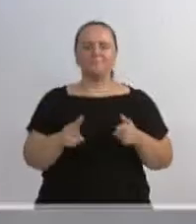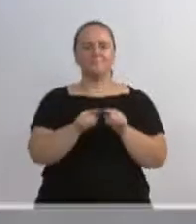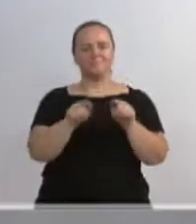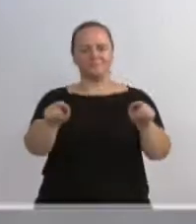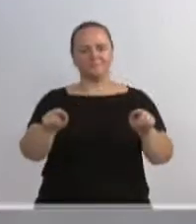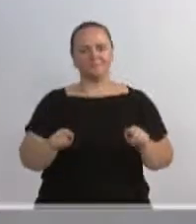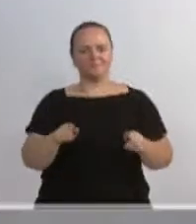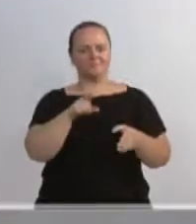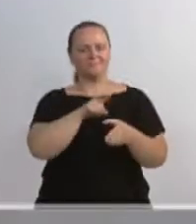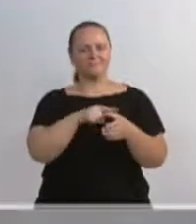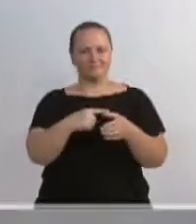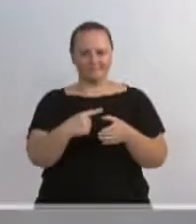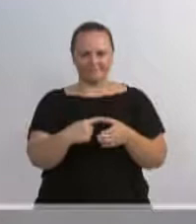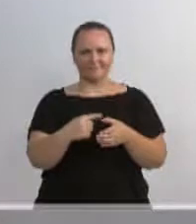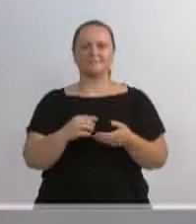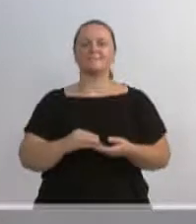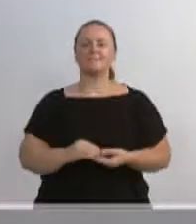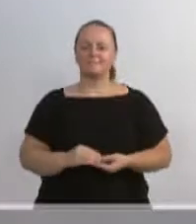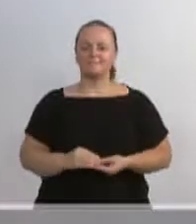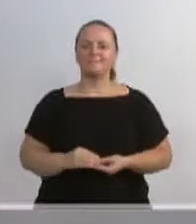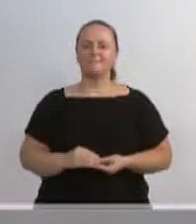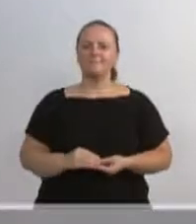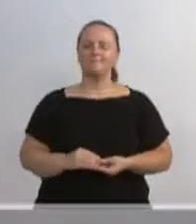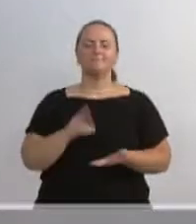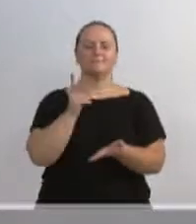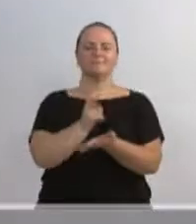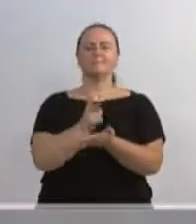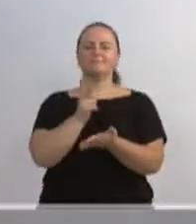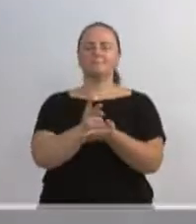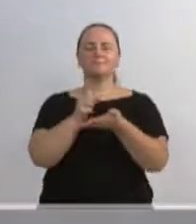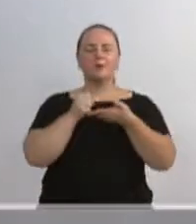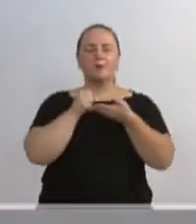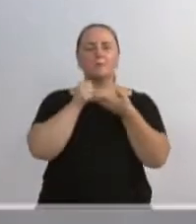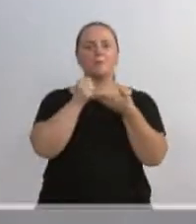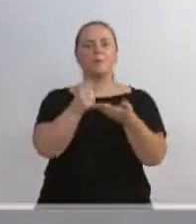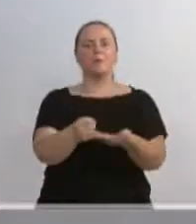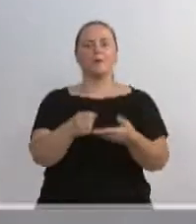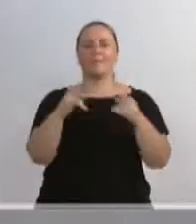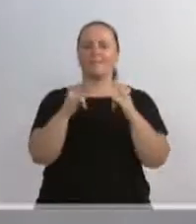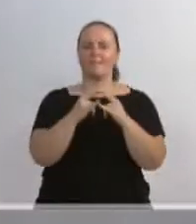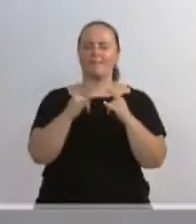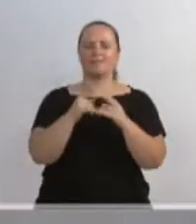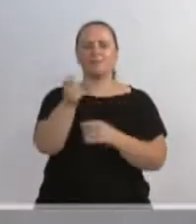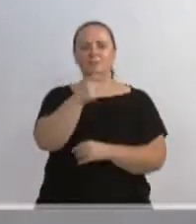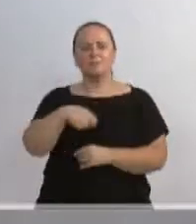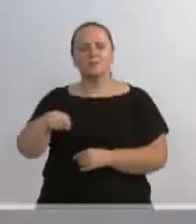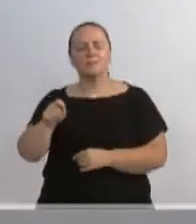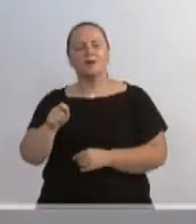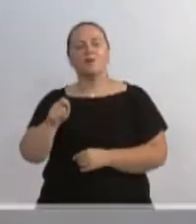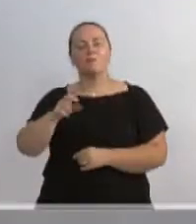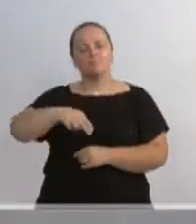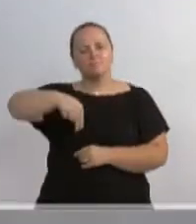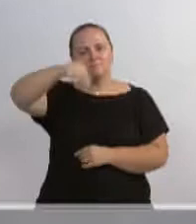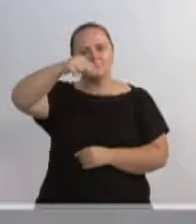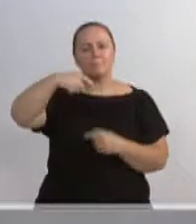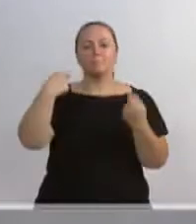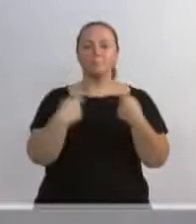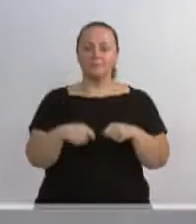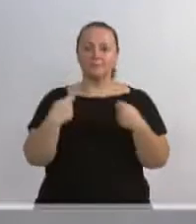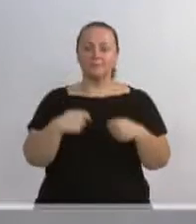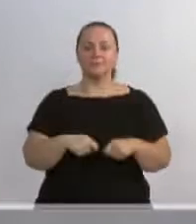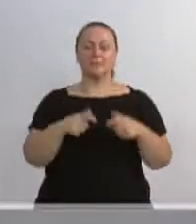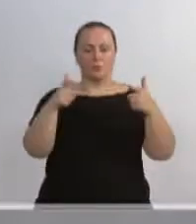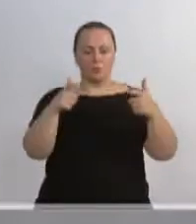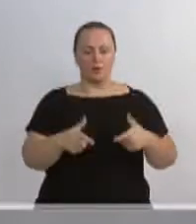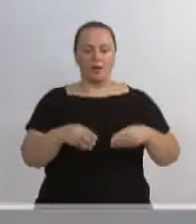nossa cidade. Nós estamos sempre apoiando essas entidades. A Associação dos Nordestinos precisa de um imóvel, de um